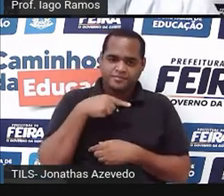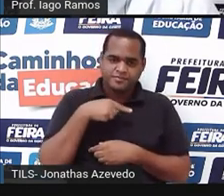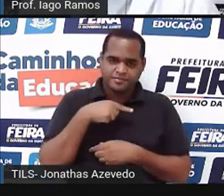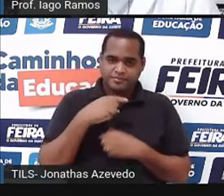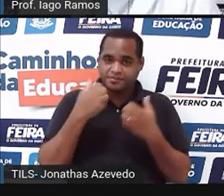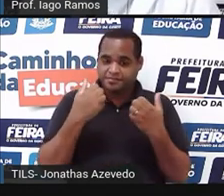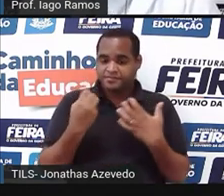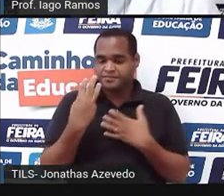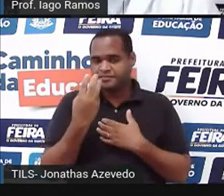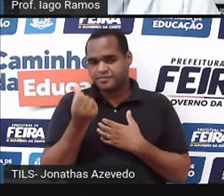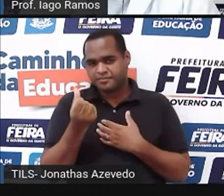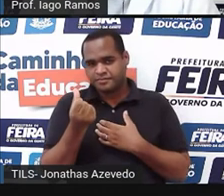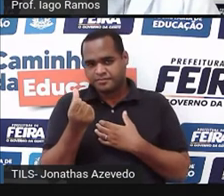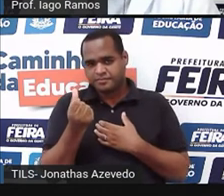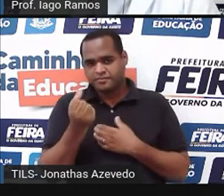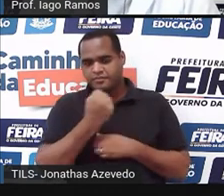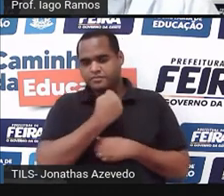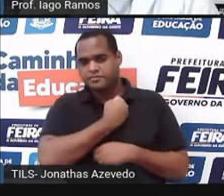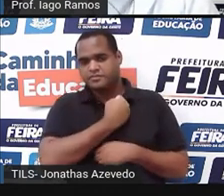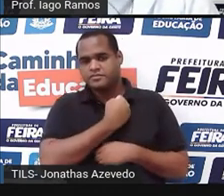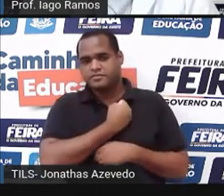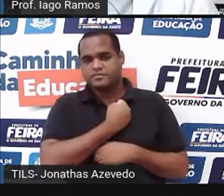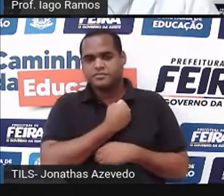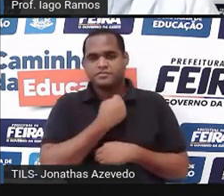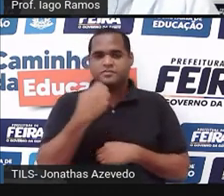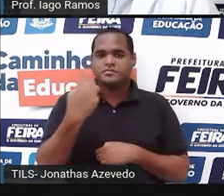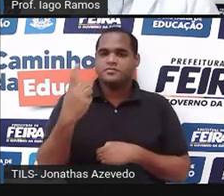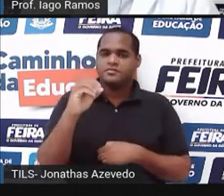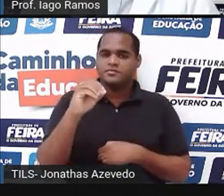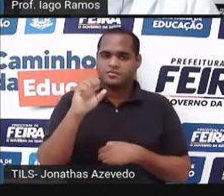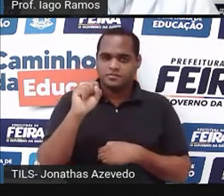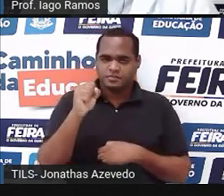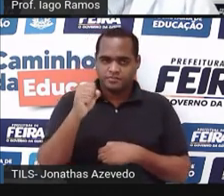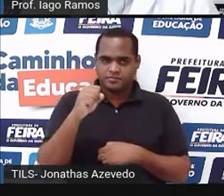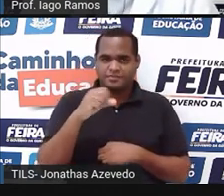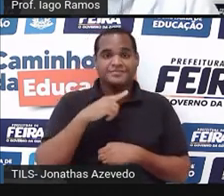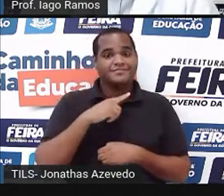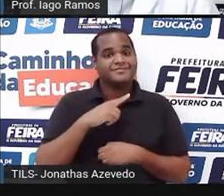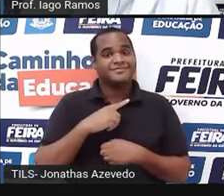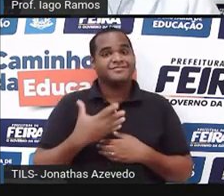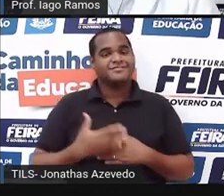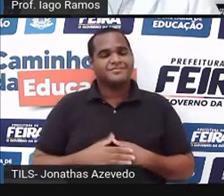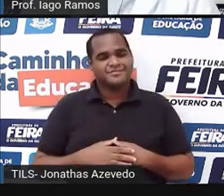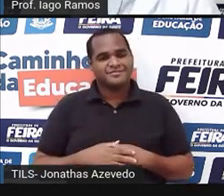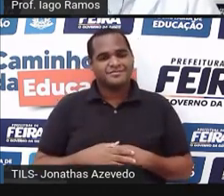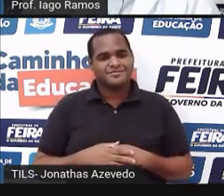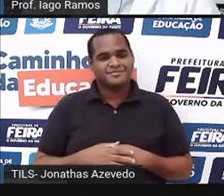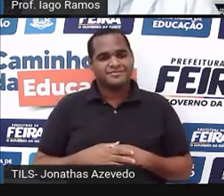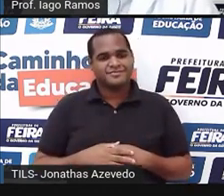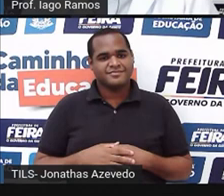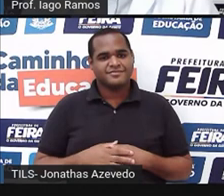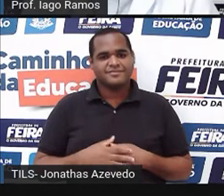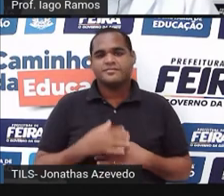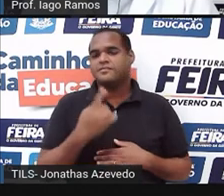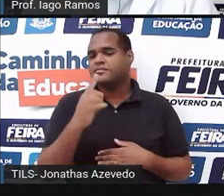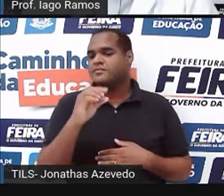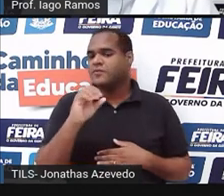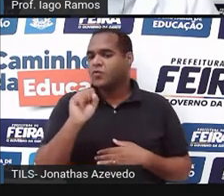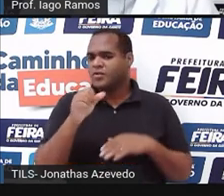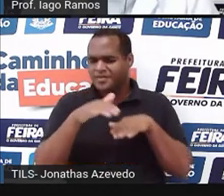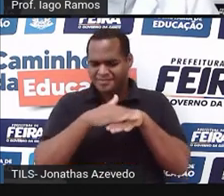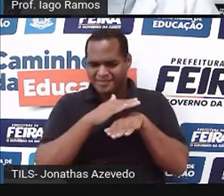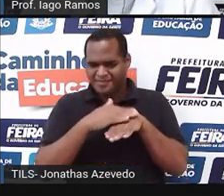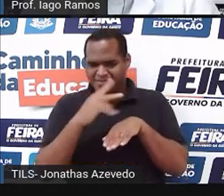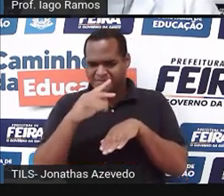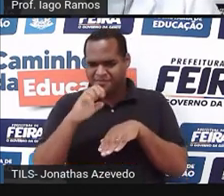anos com o número do calçado 108. Olha que coisa esquisita. Você conhece alguém que calça 108, o número